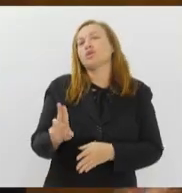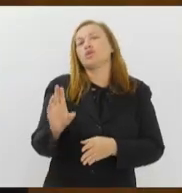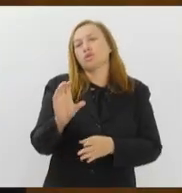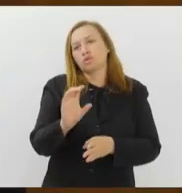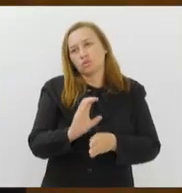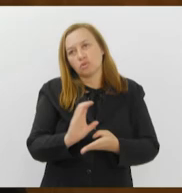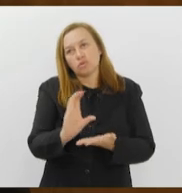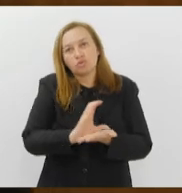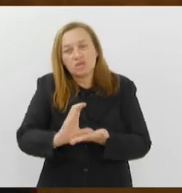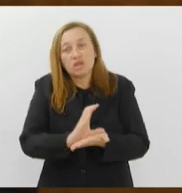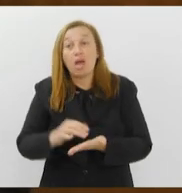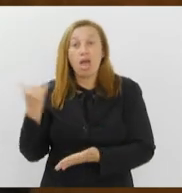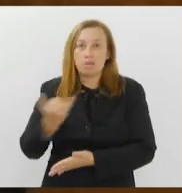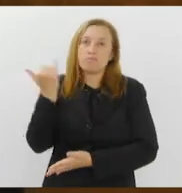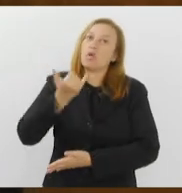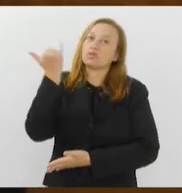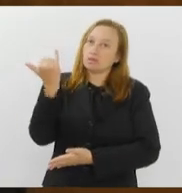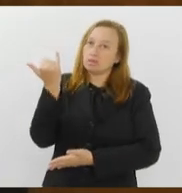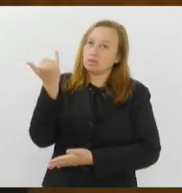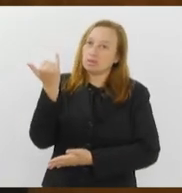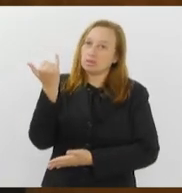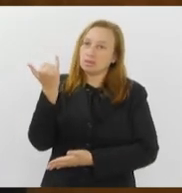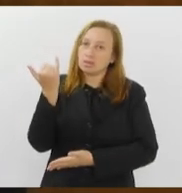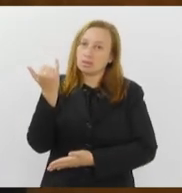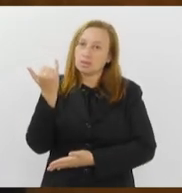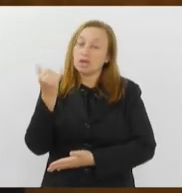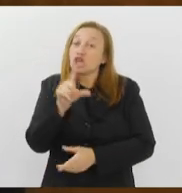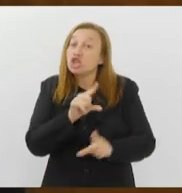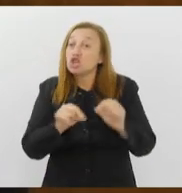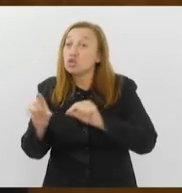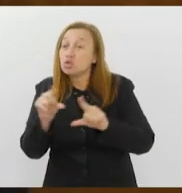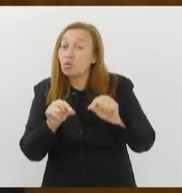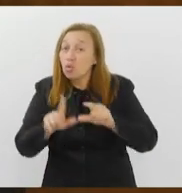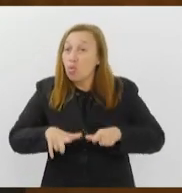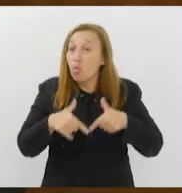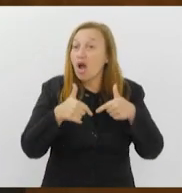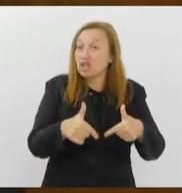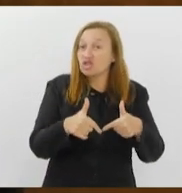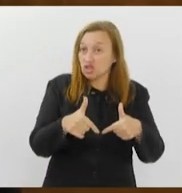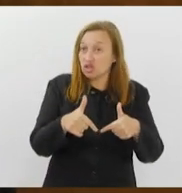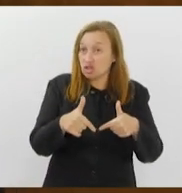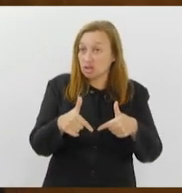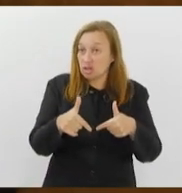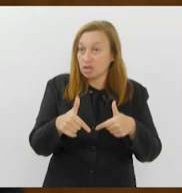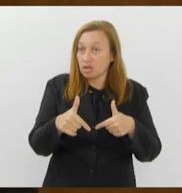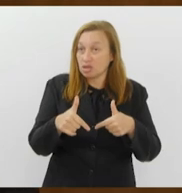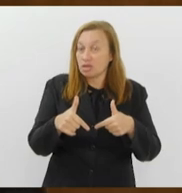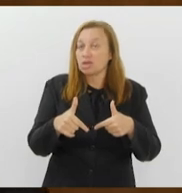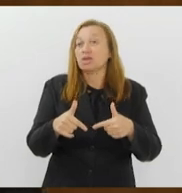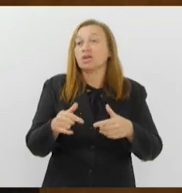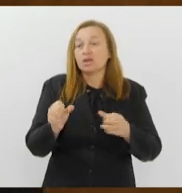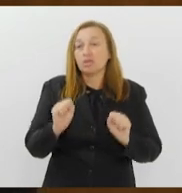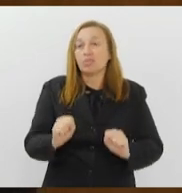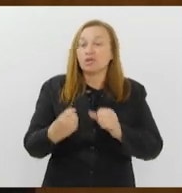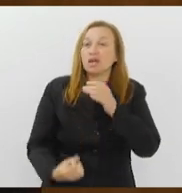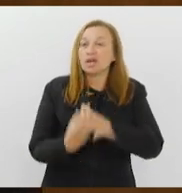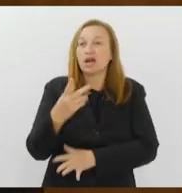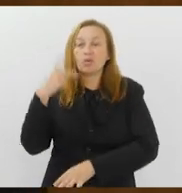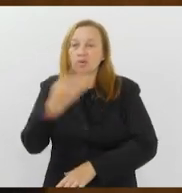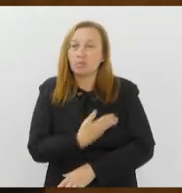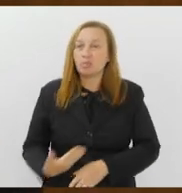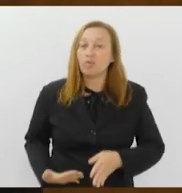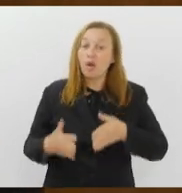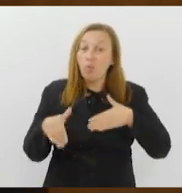Então, são importantes esses dados para que ele escolha das ações e essas ações se tornarem políticas públicas. Isso daqui é um